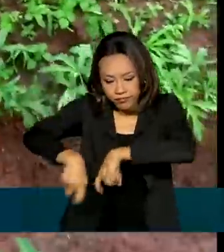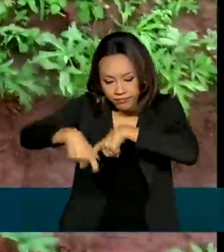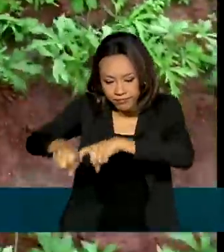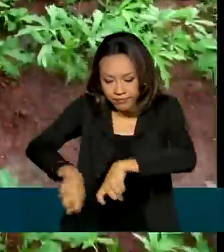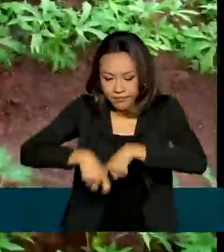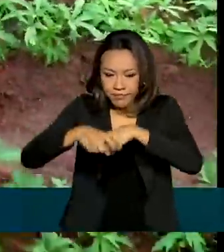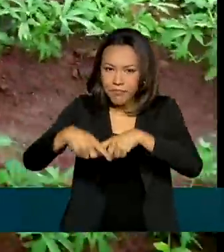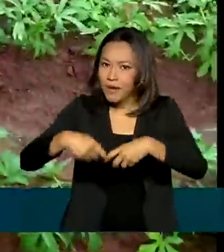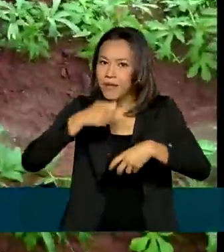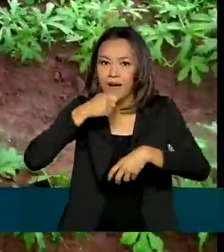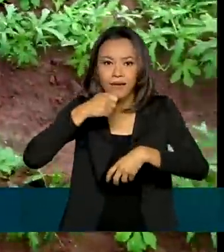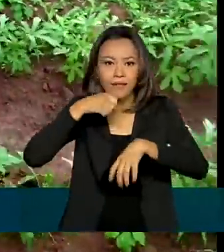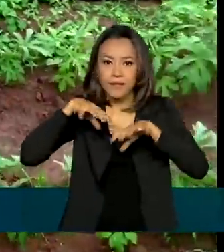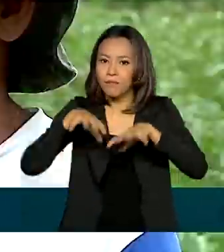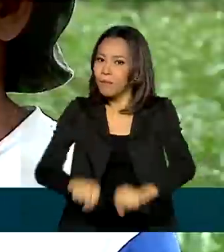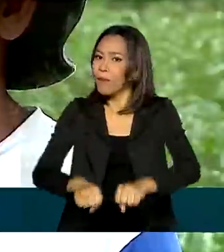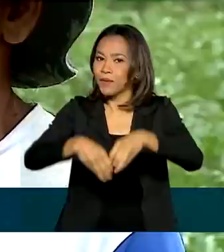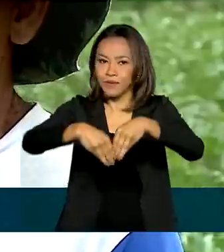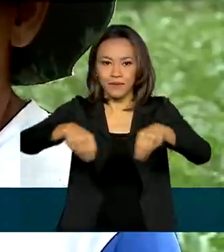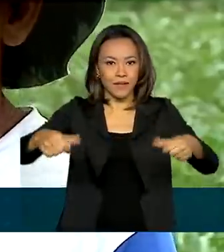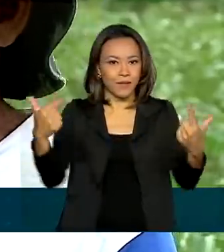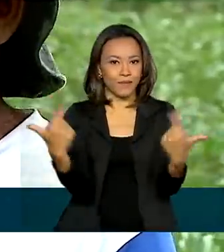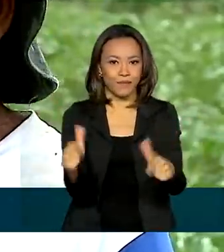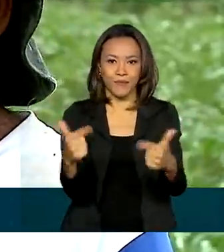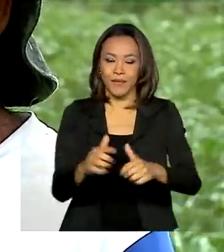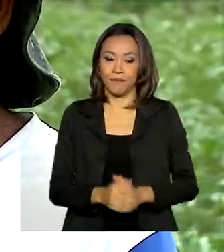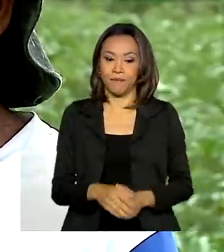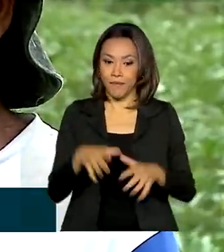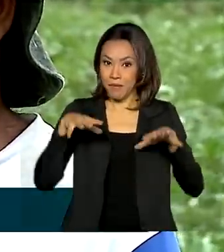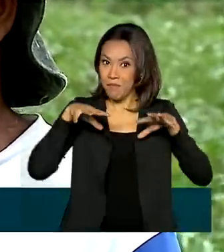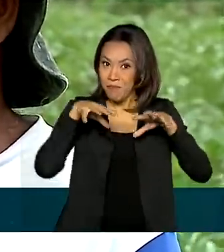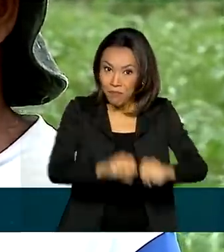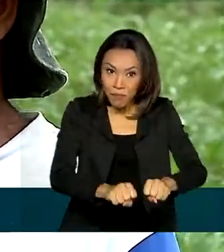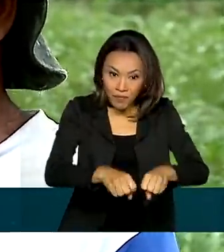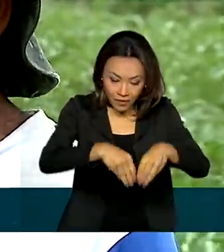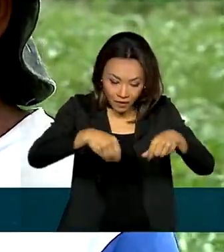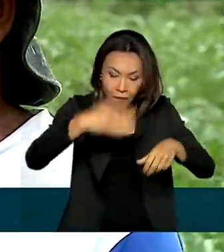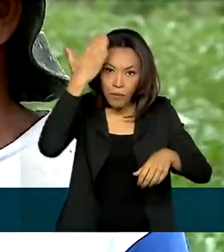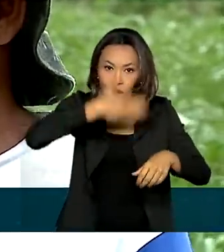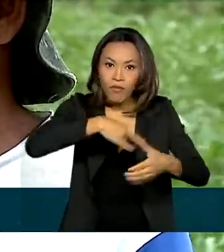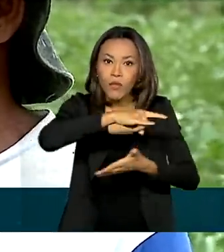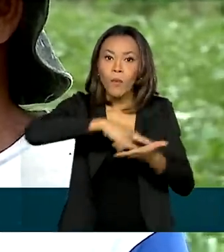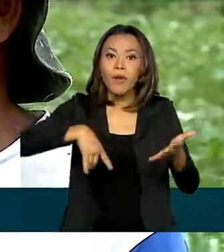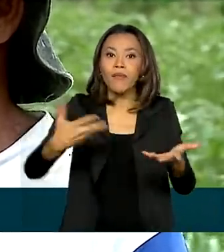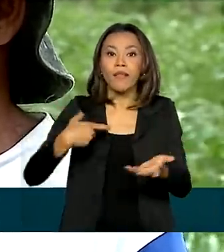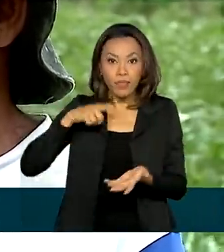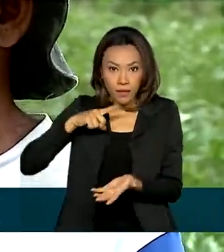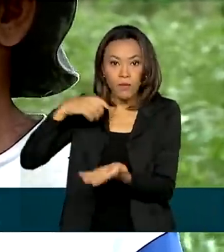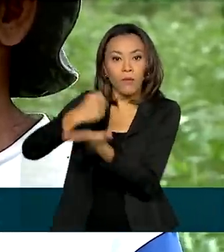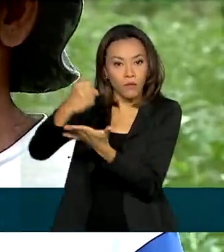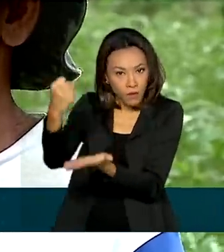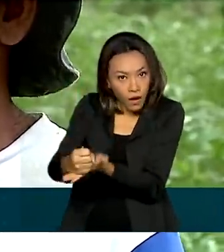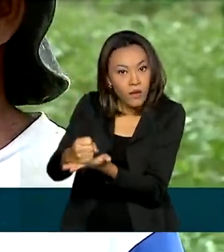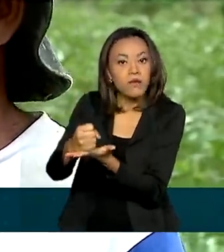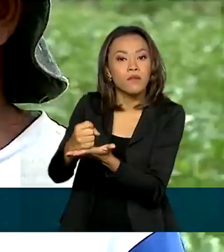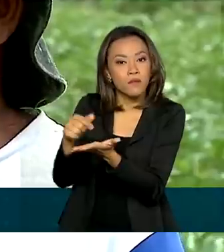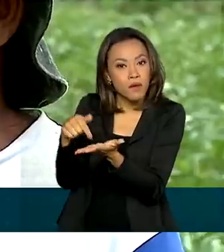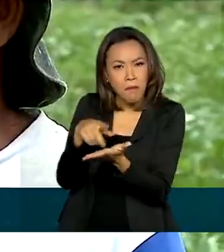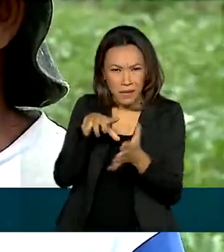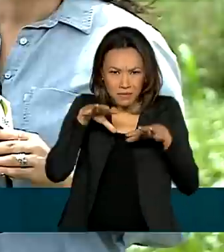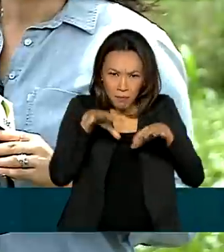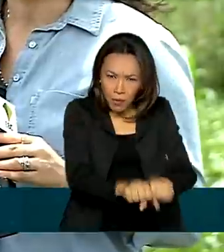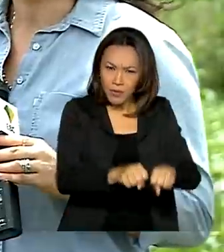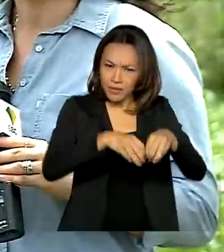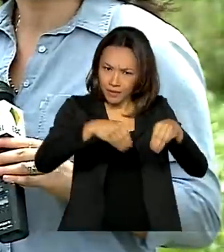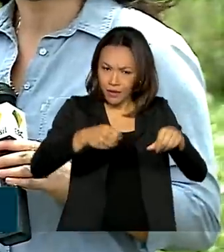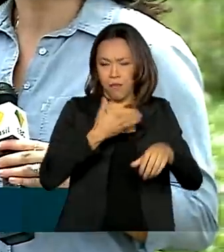não tem o título de propriedade. Sem o título não tem como provar que ela é da gente, né? Porque a tem um contrato, né? Aqui. Mas aí sendo o título ele